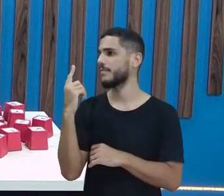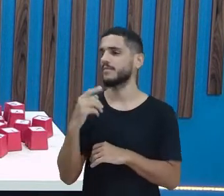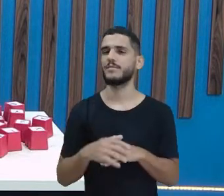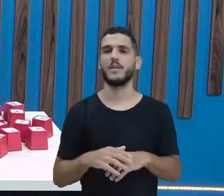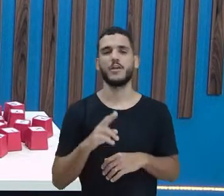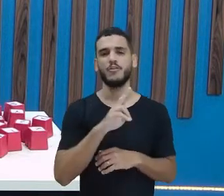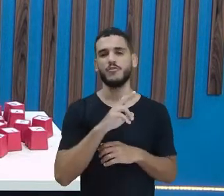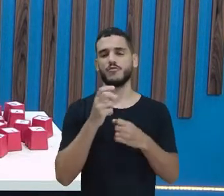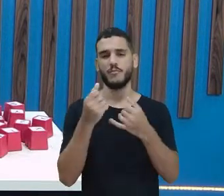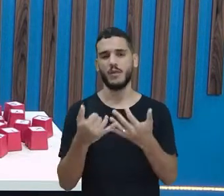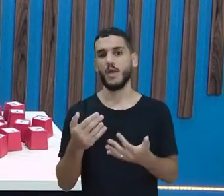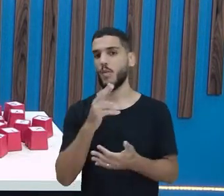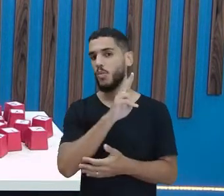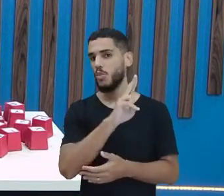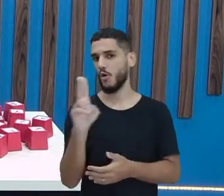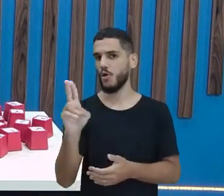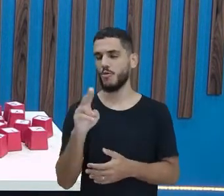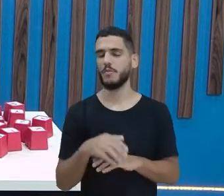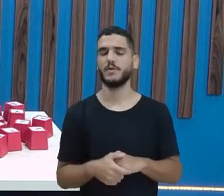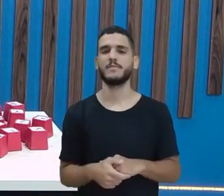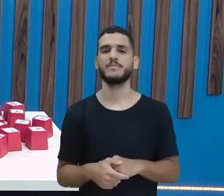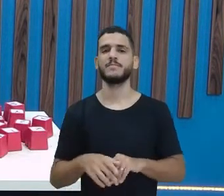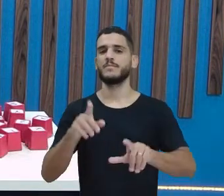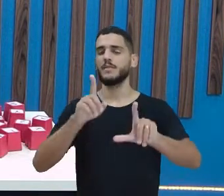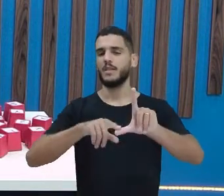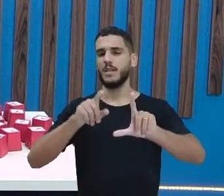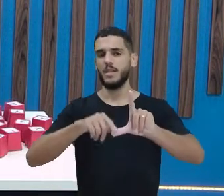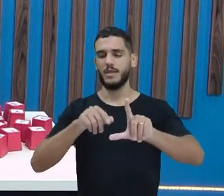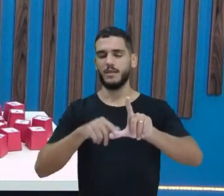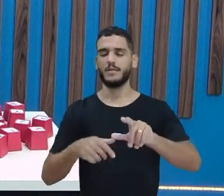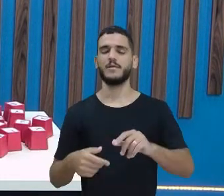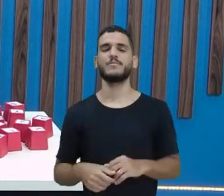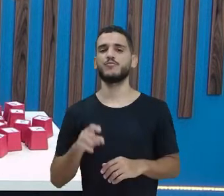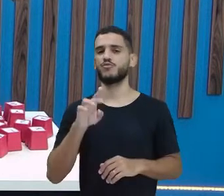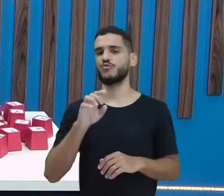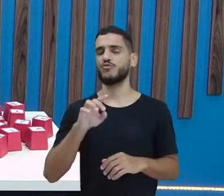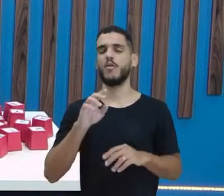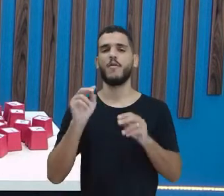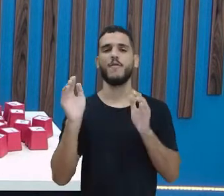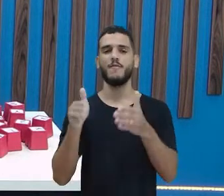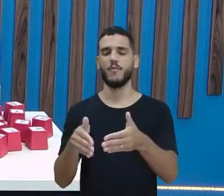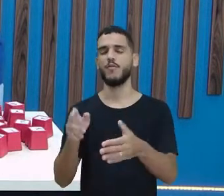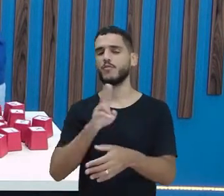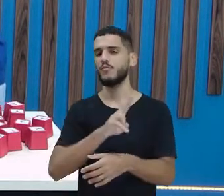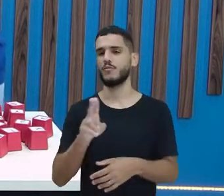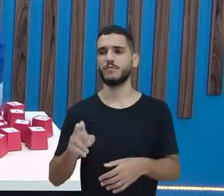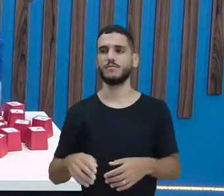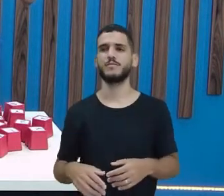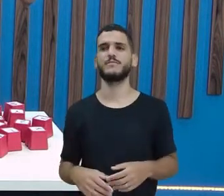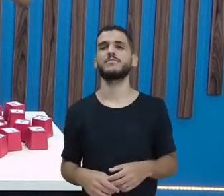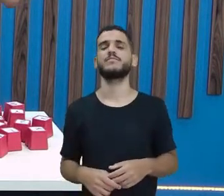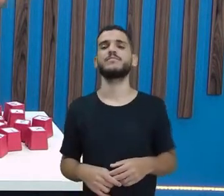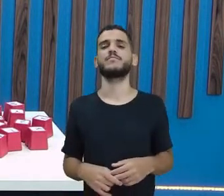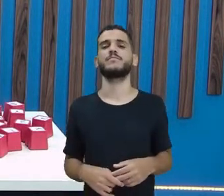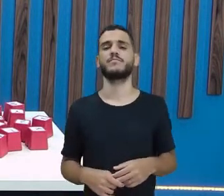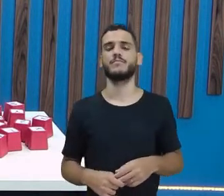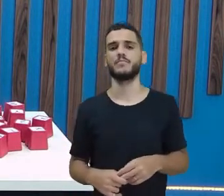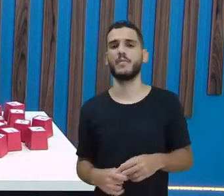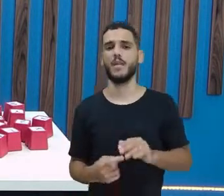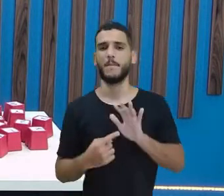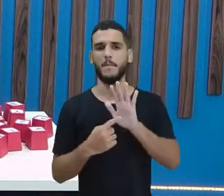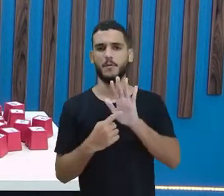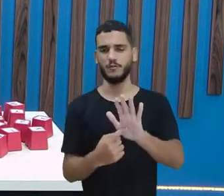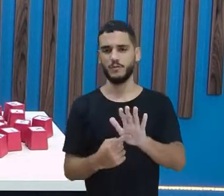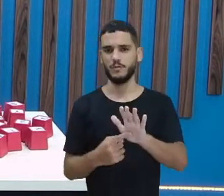de cada letra. Não vou dizer o som agora, tá? Agora, eu vou falar o nome. Olha só, eu vou apontar aqui no quadro